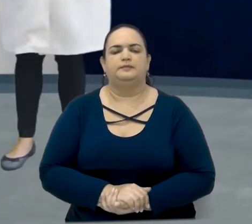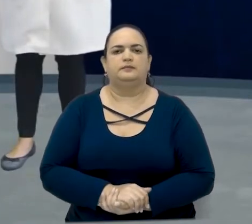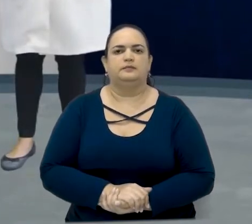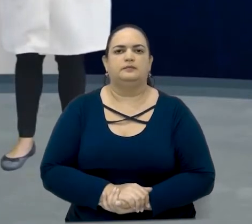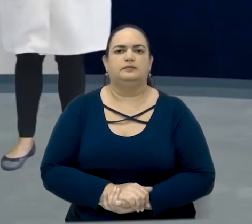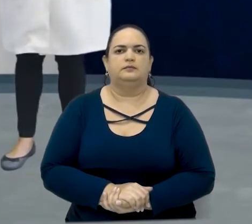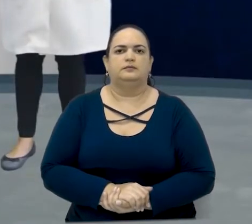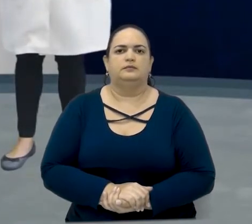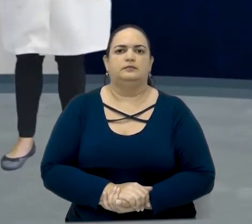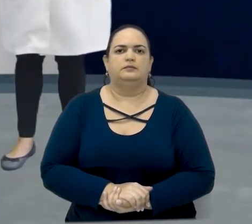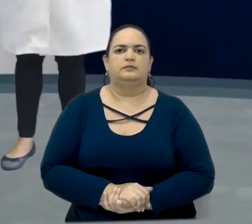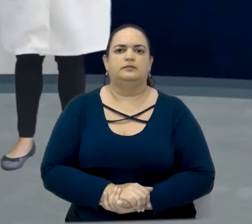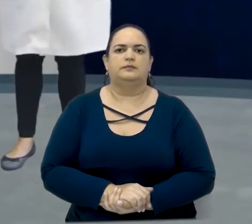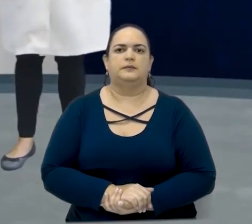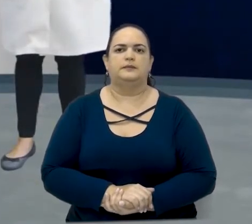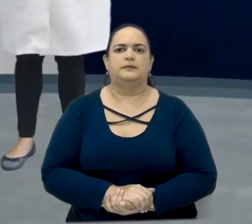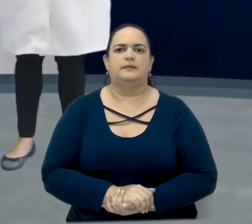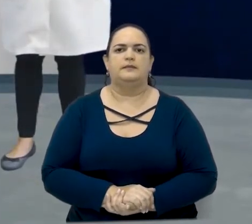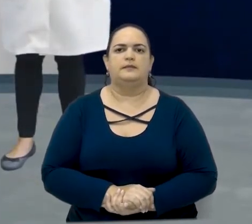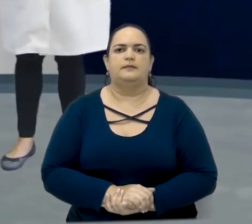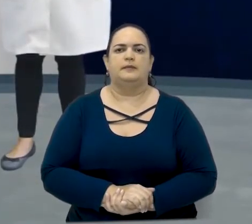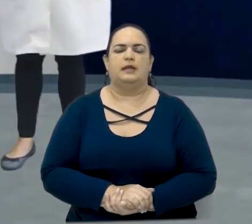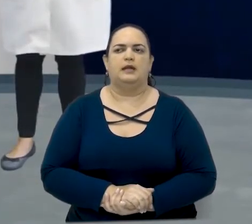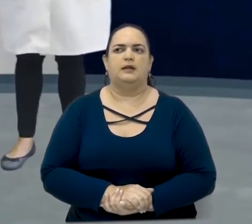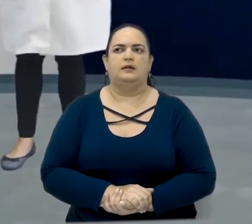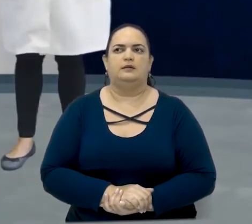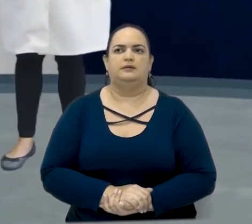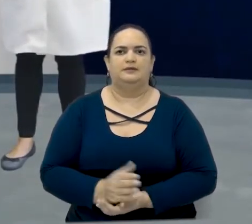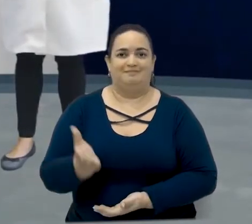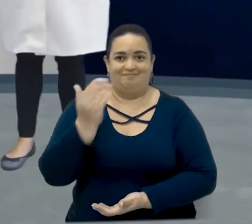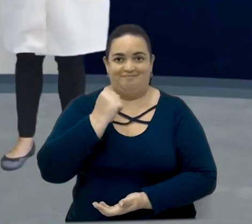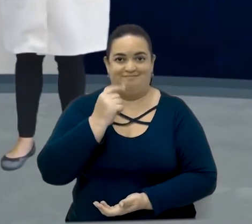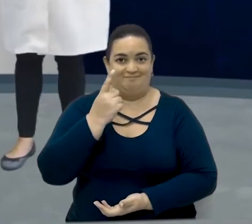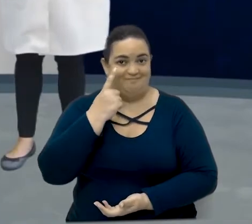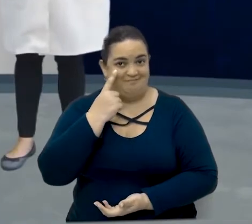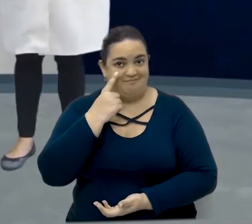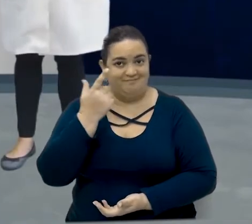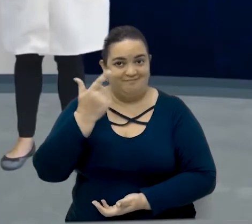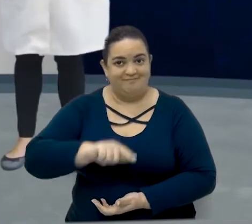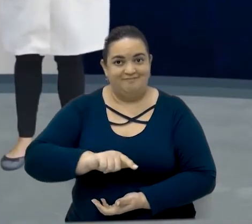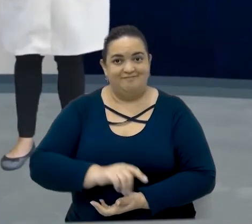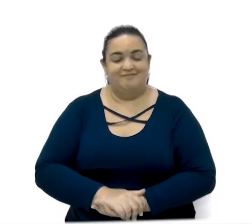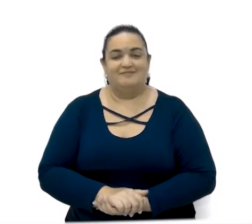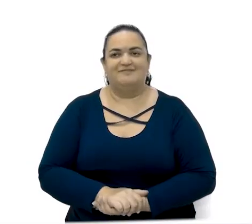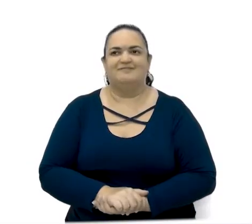países, países e as nacionalidades. Vamos rever o primeiro vídeo, então.